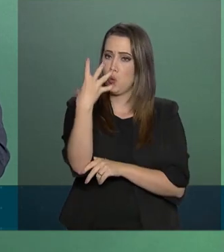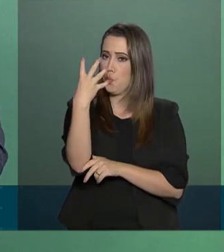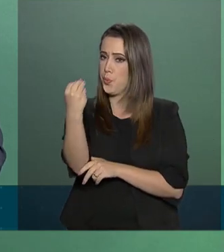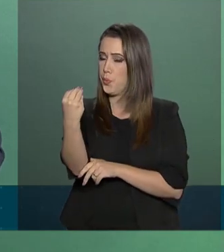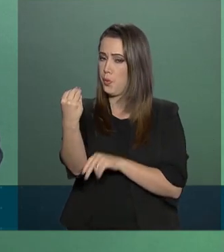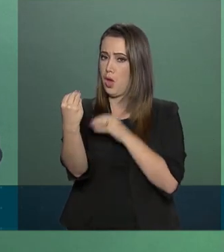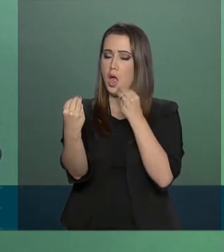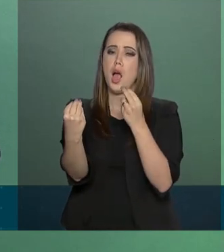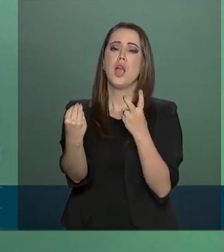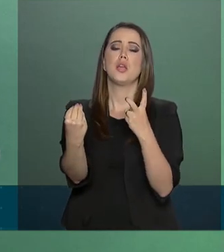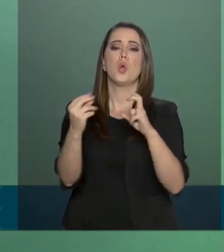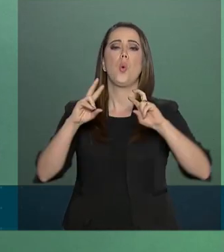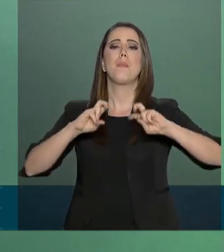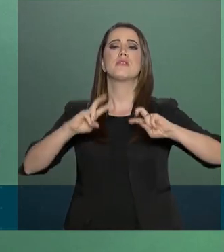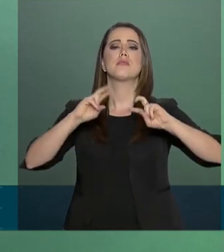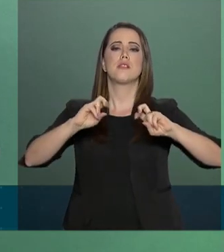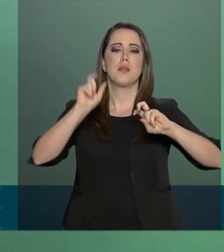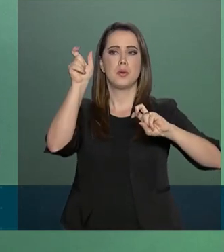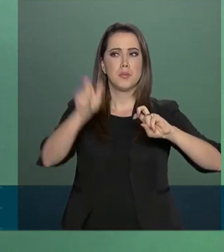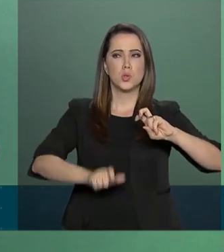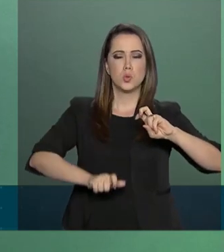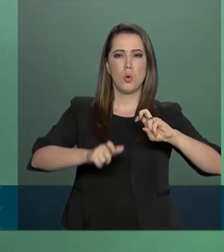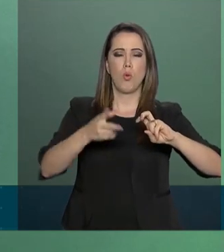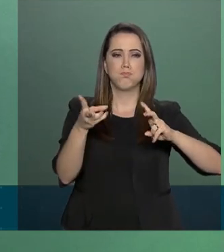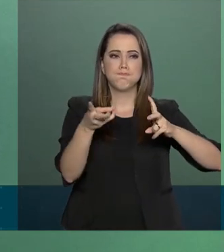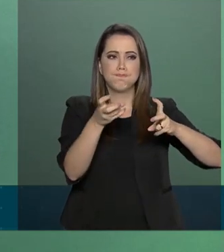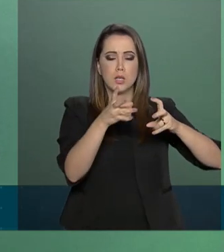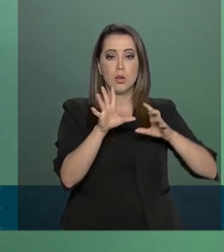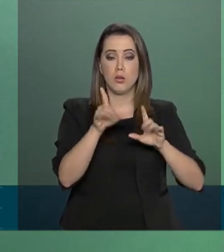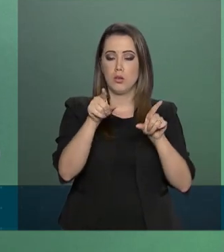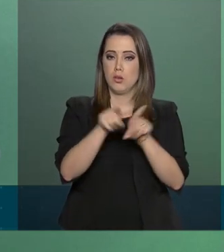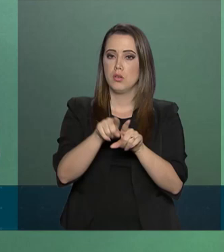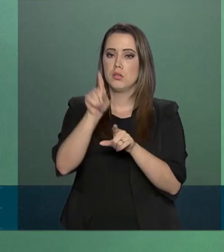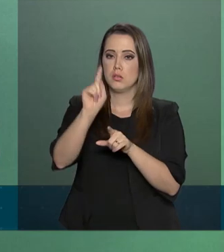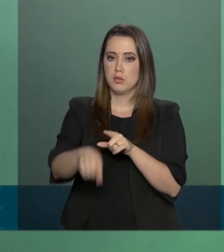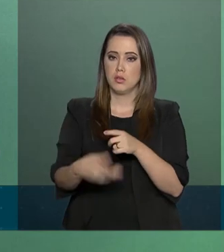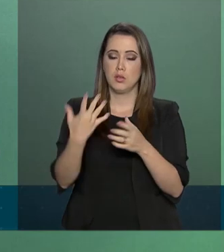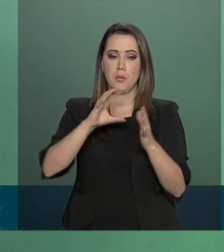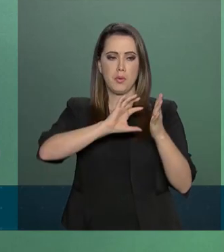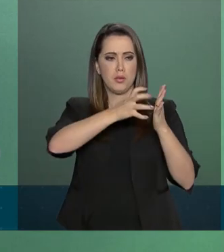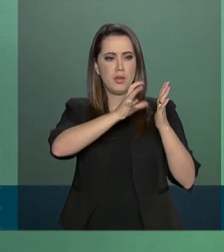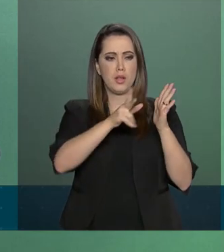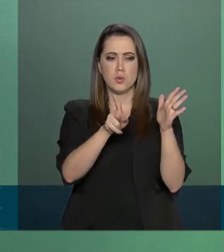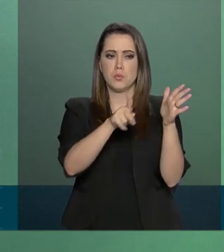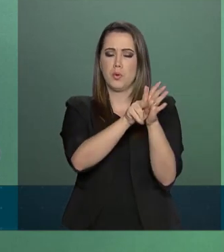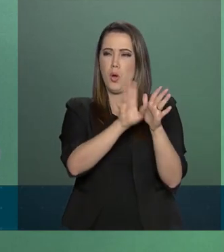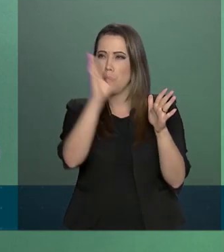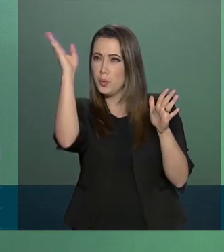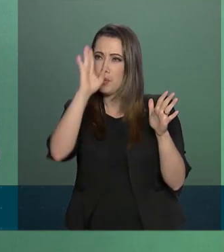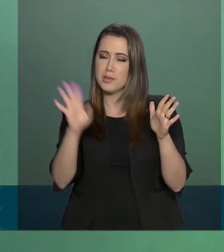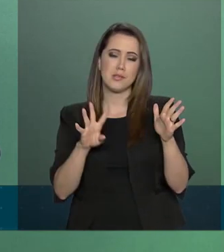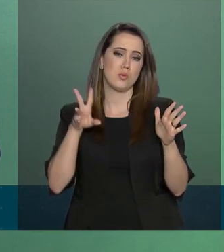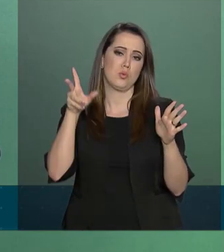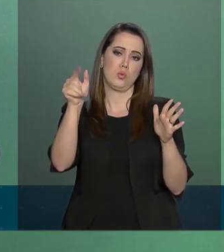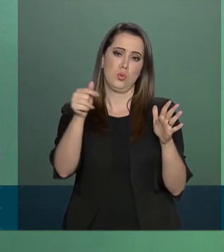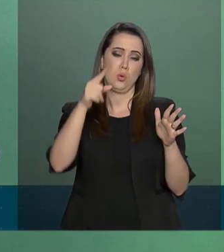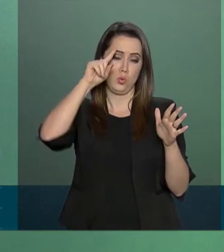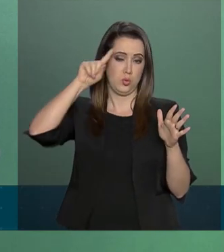foragidos, consulta ao Banco Nacional de Mandados de Prisão. Com esse